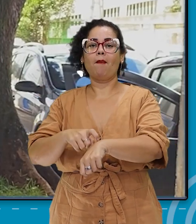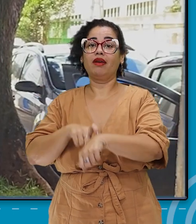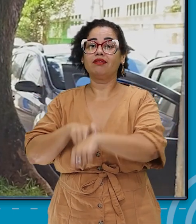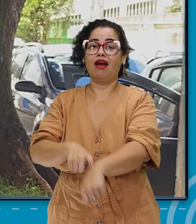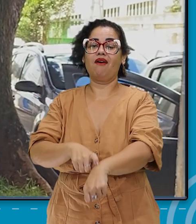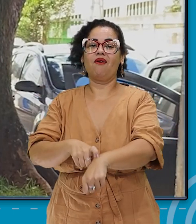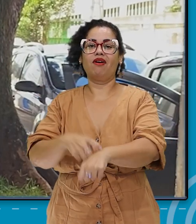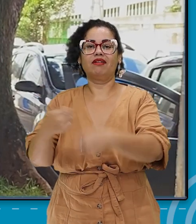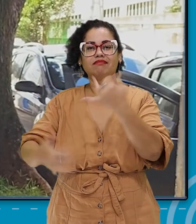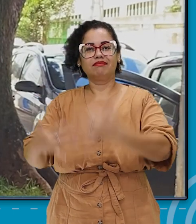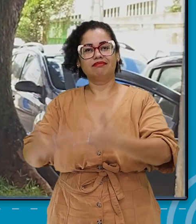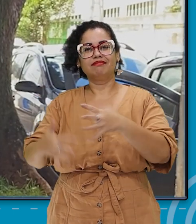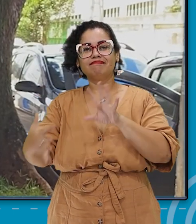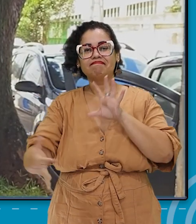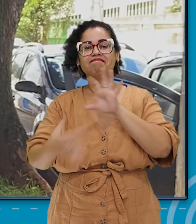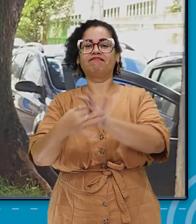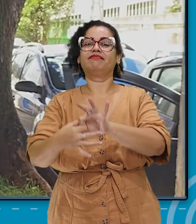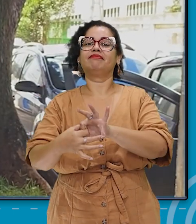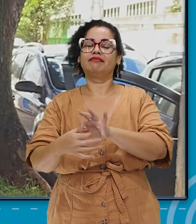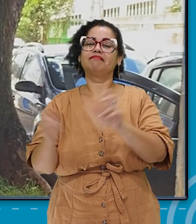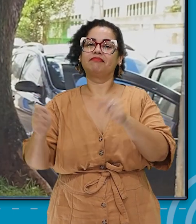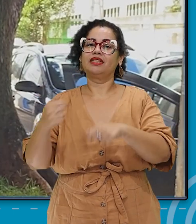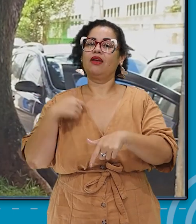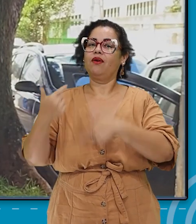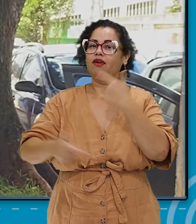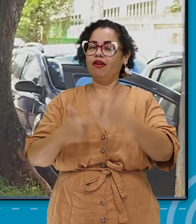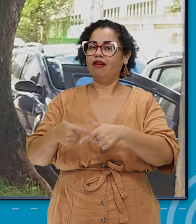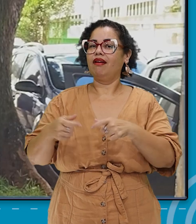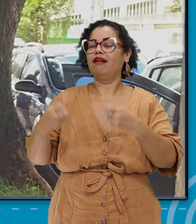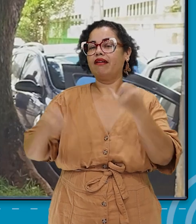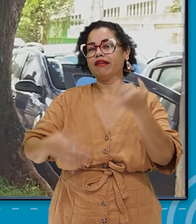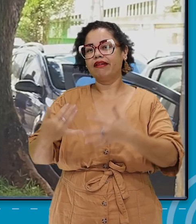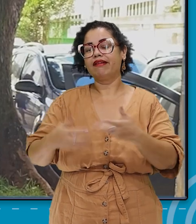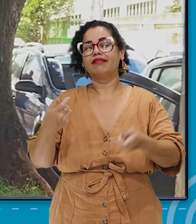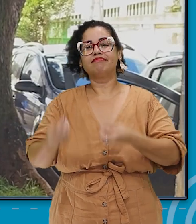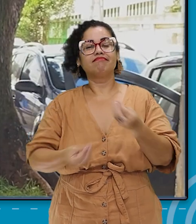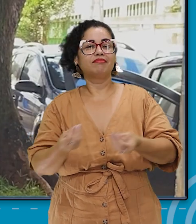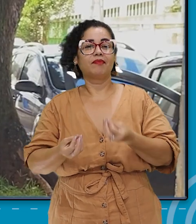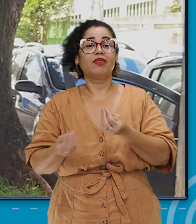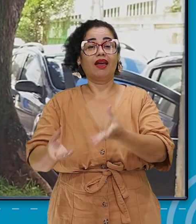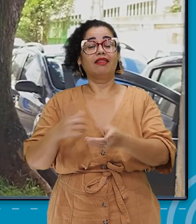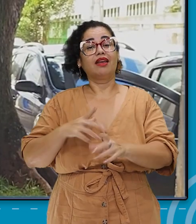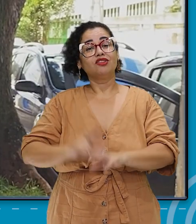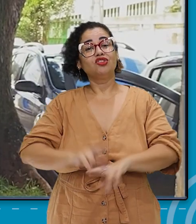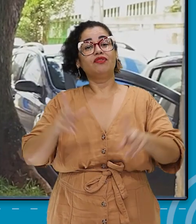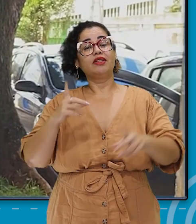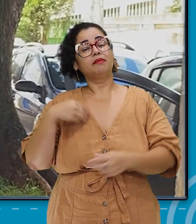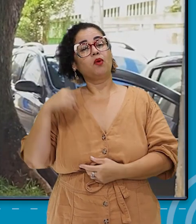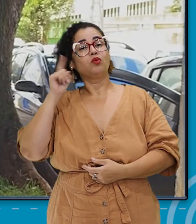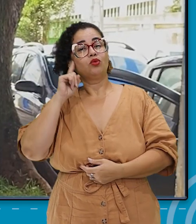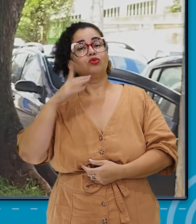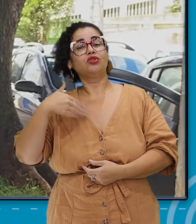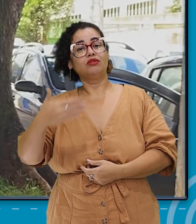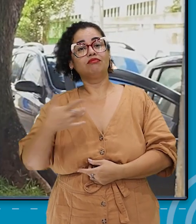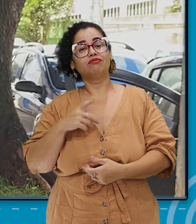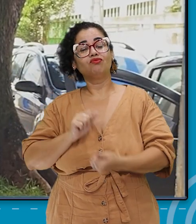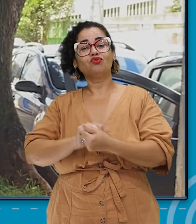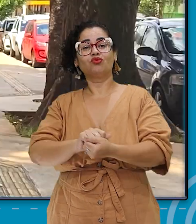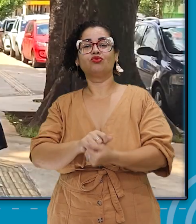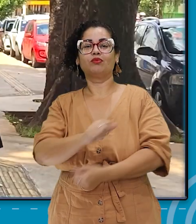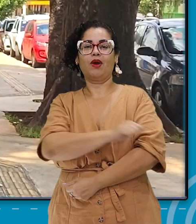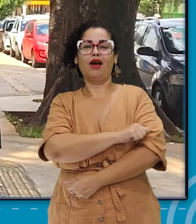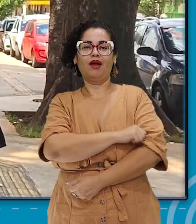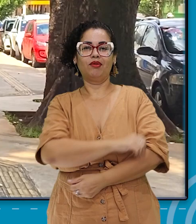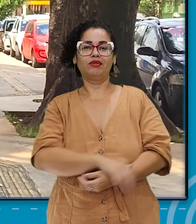é ali que eu vou linkar e vou fazer com que eu trabalhe essa possibilidade e faça diferença no meu cotidiano com o meu